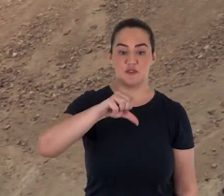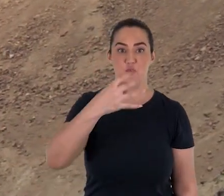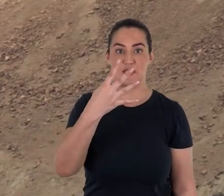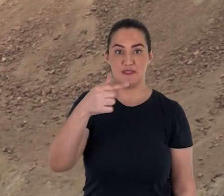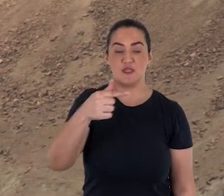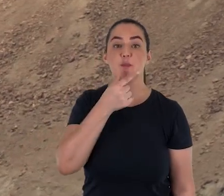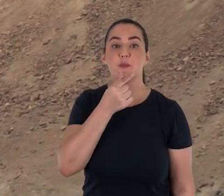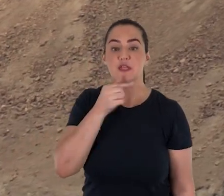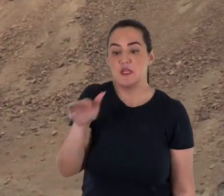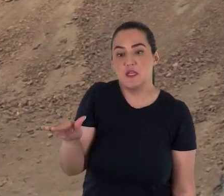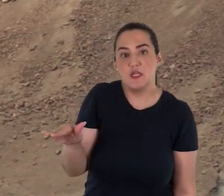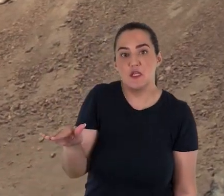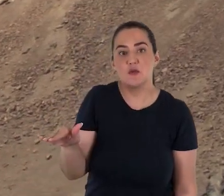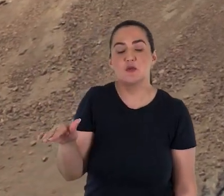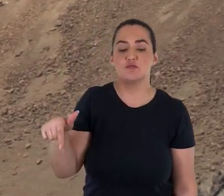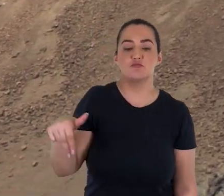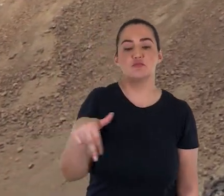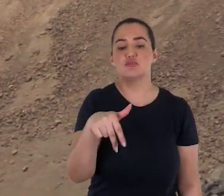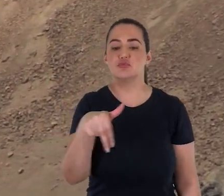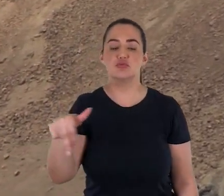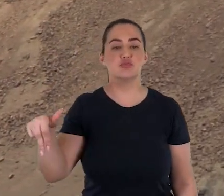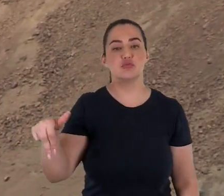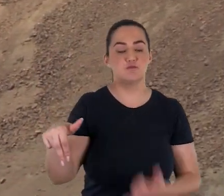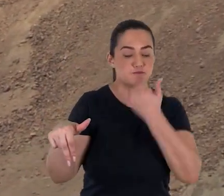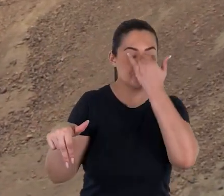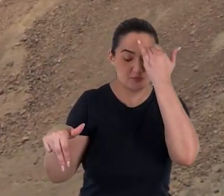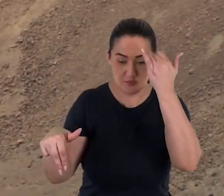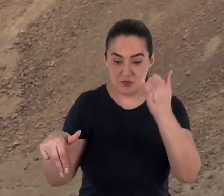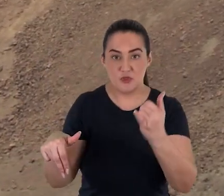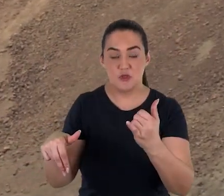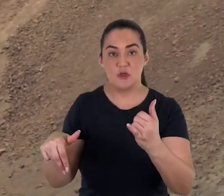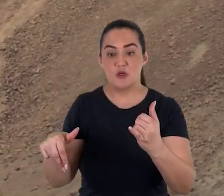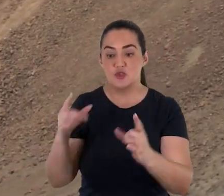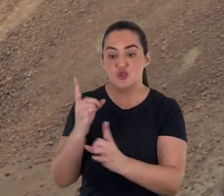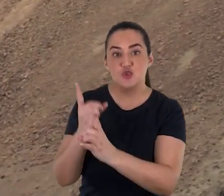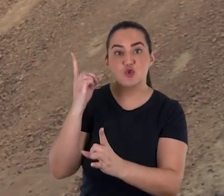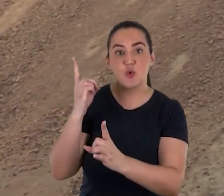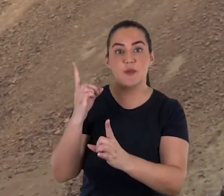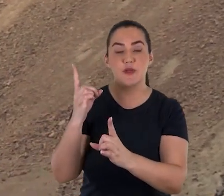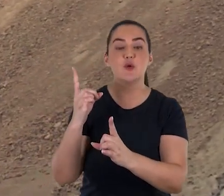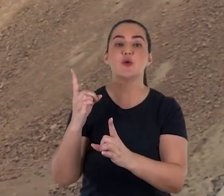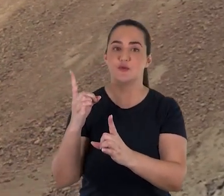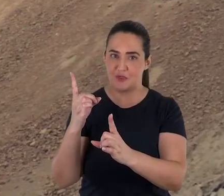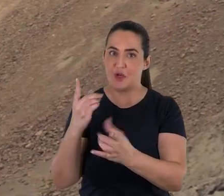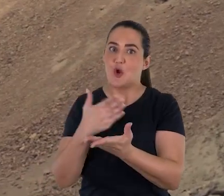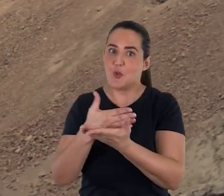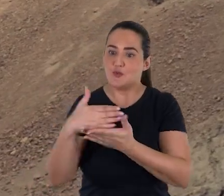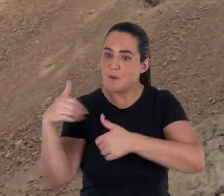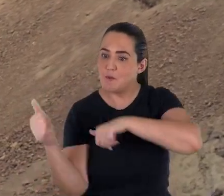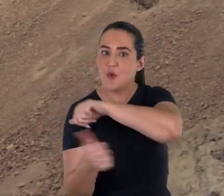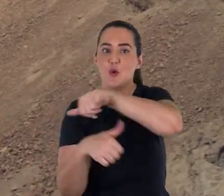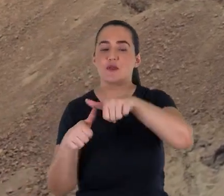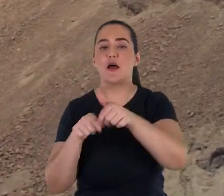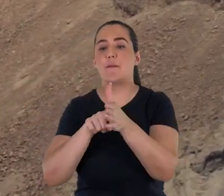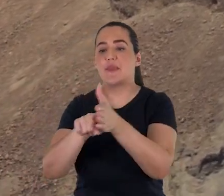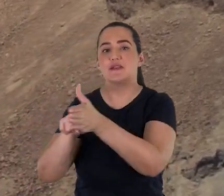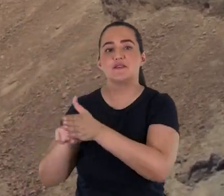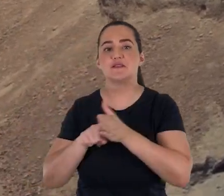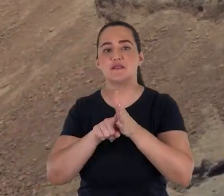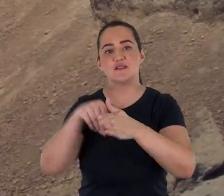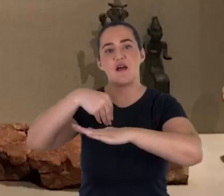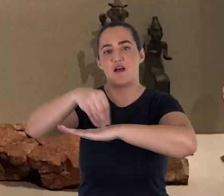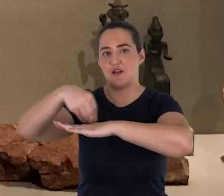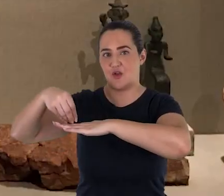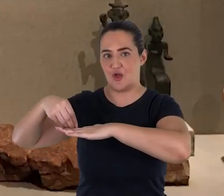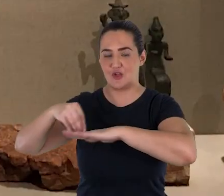garotinho beduíno fez, acidentalmente, uma descoberta surpreendente que mudaria os rumos da pesquisa arqueológica em torno da Bíblia